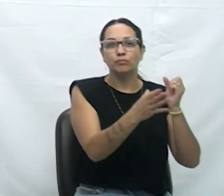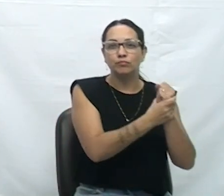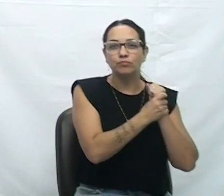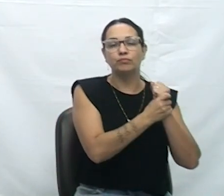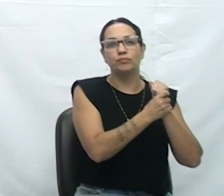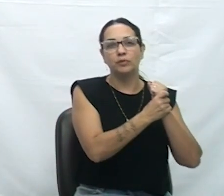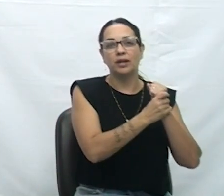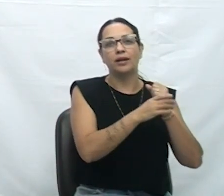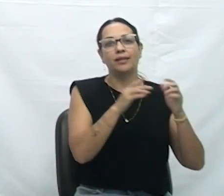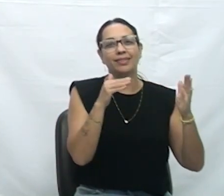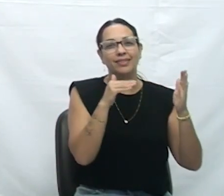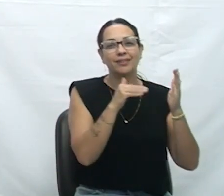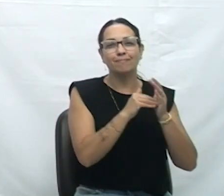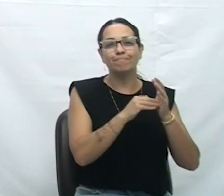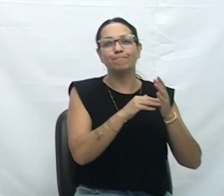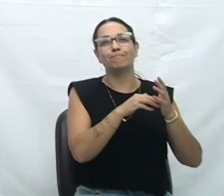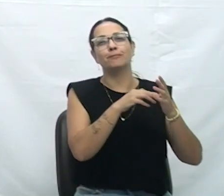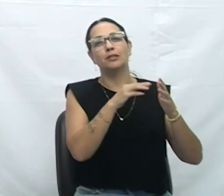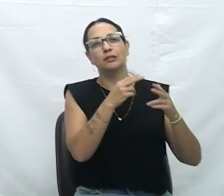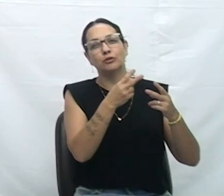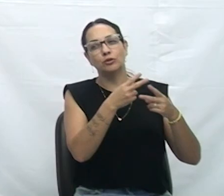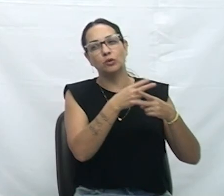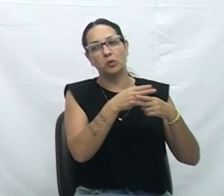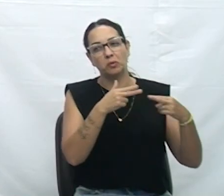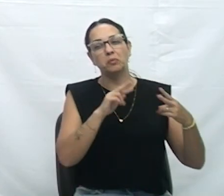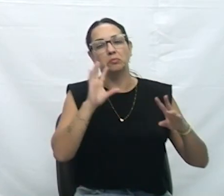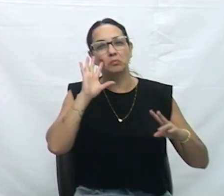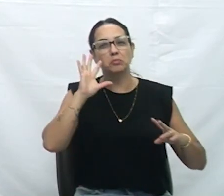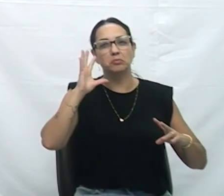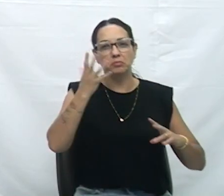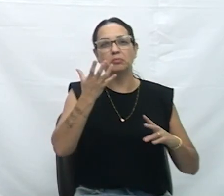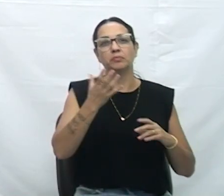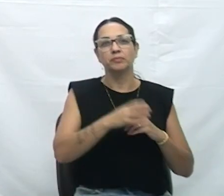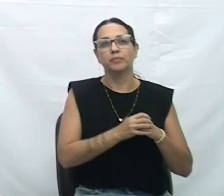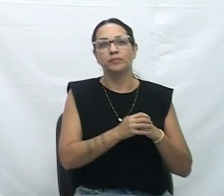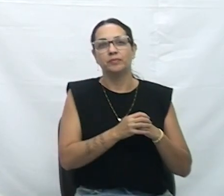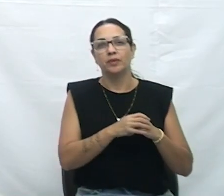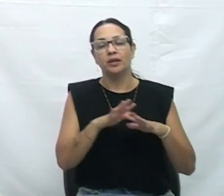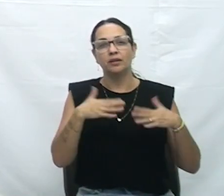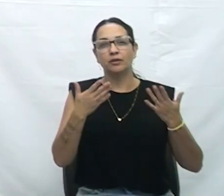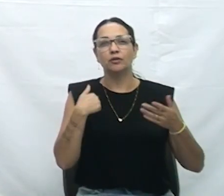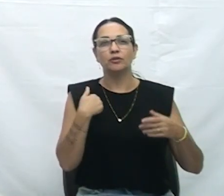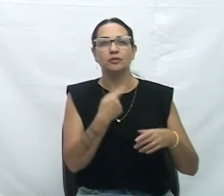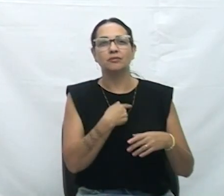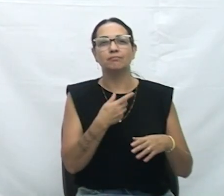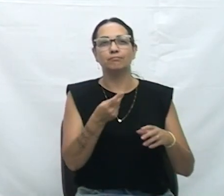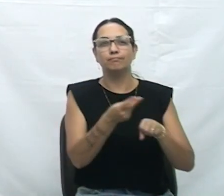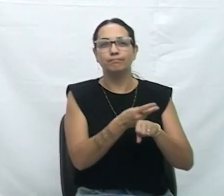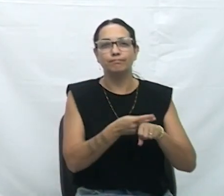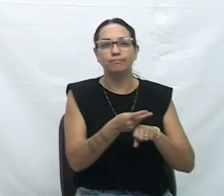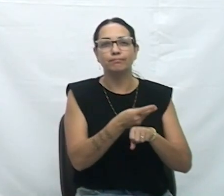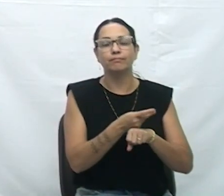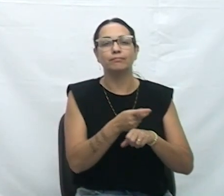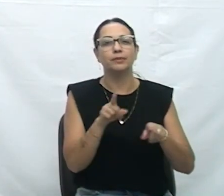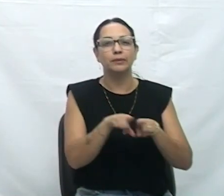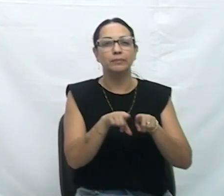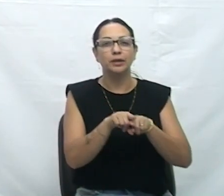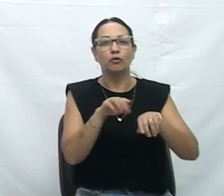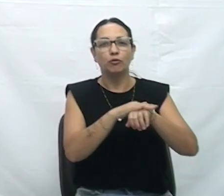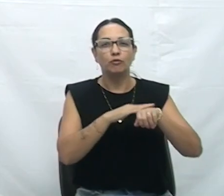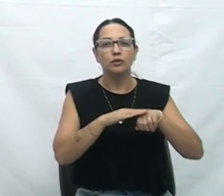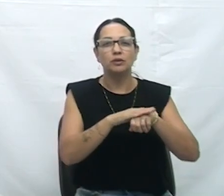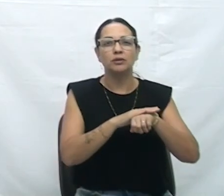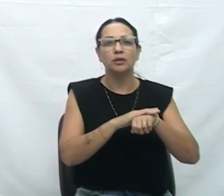resolvida. Então, senhor presidente, foi de muita valia. Nós estávamos também procurando e conversando muito sobre a questão do transporte aqui em